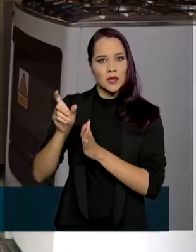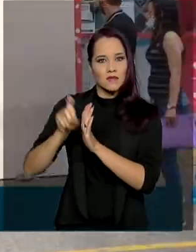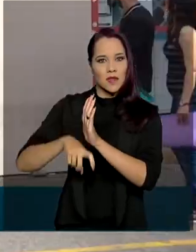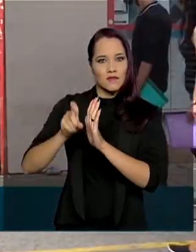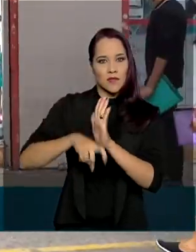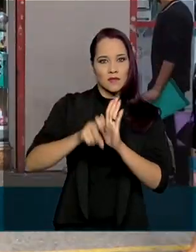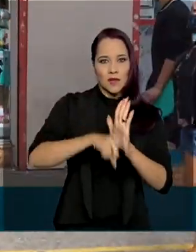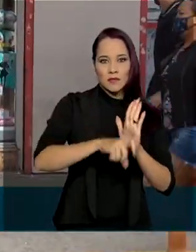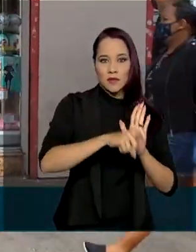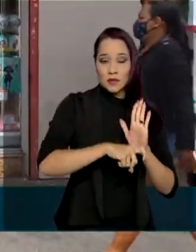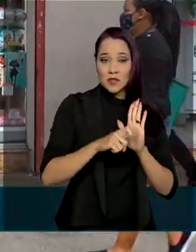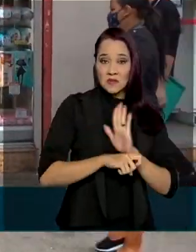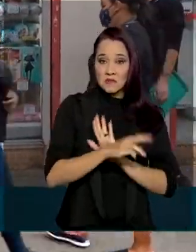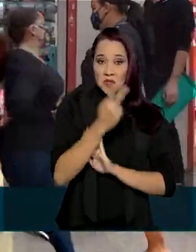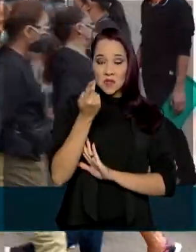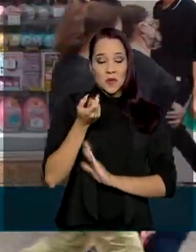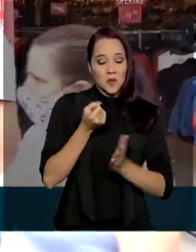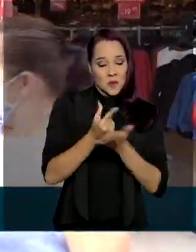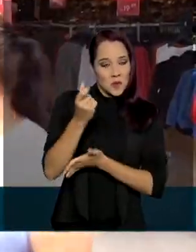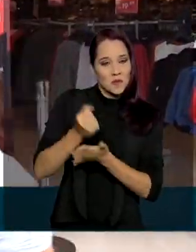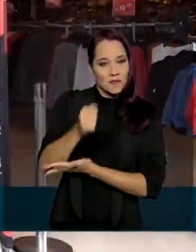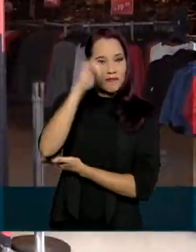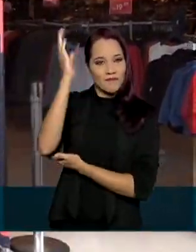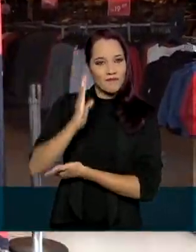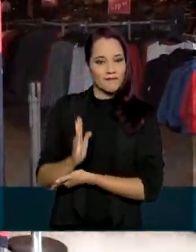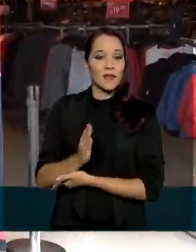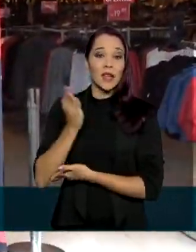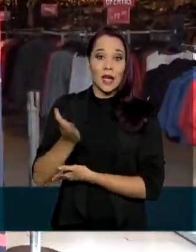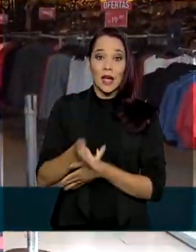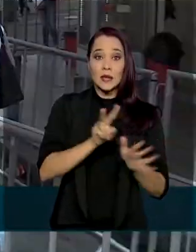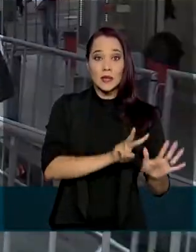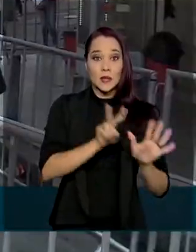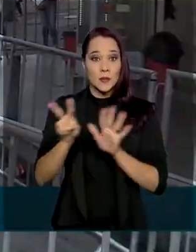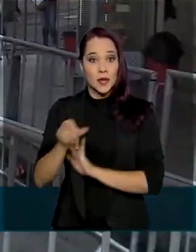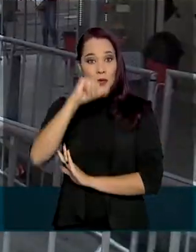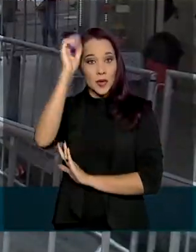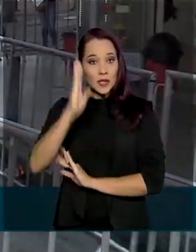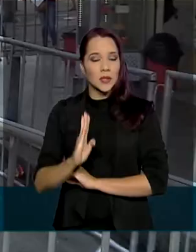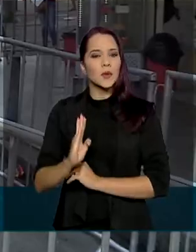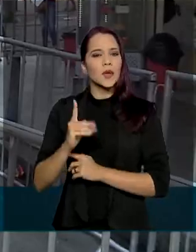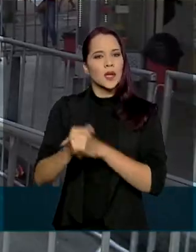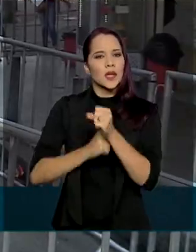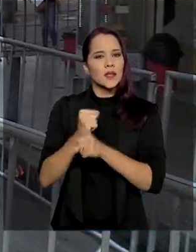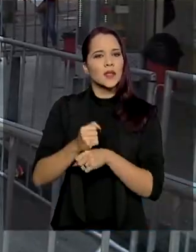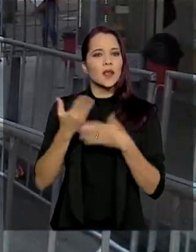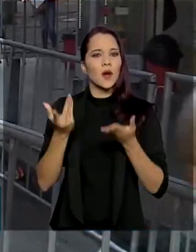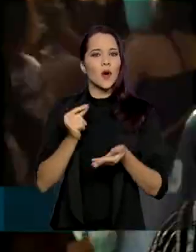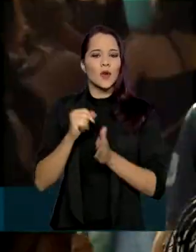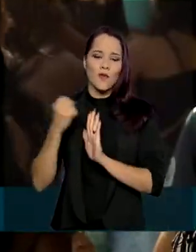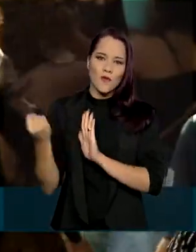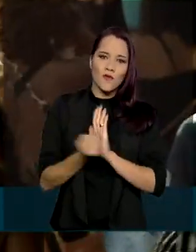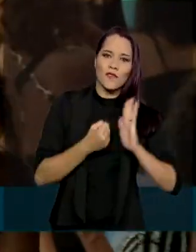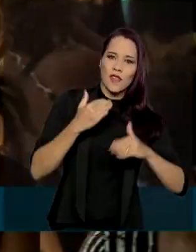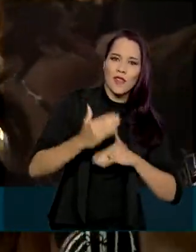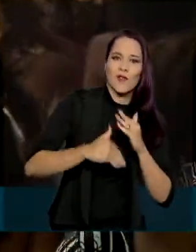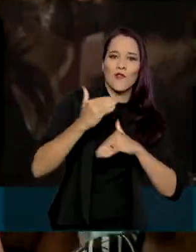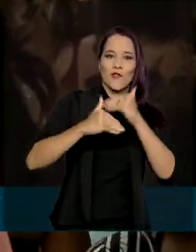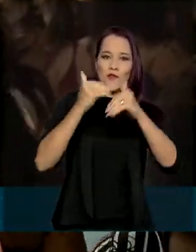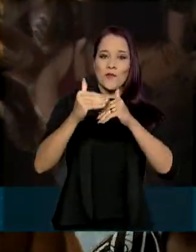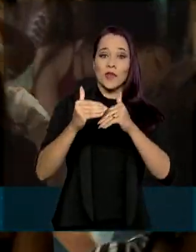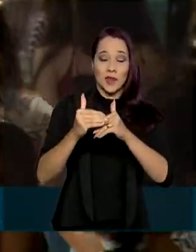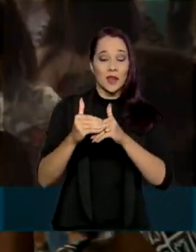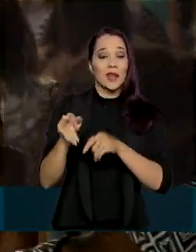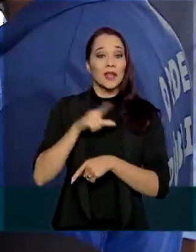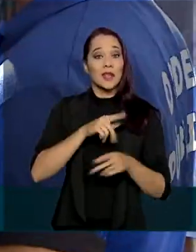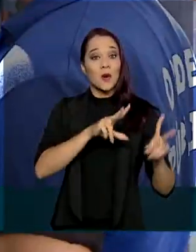no comércio para os consumidores brasileiros. É a Semana Brasil que esse ano marca a retomada da economia. E